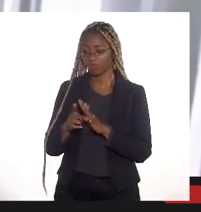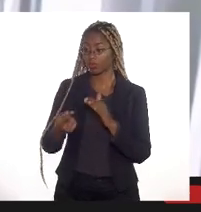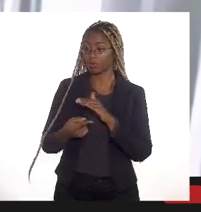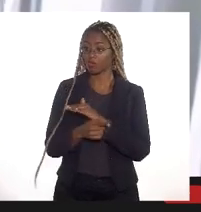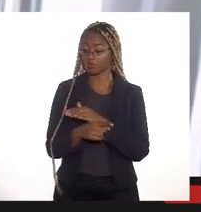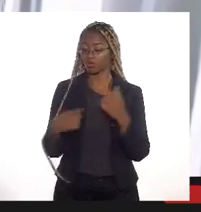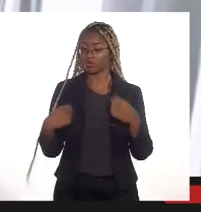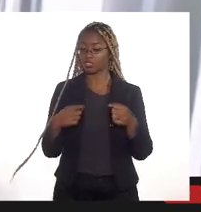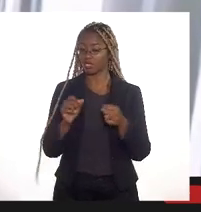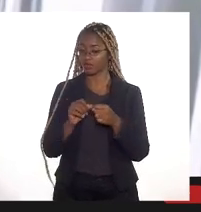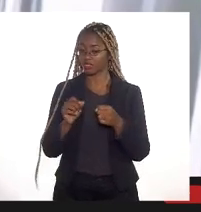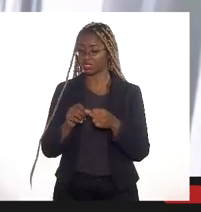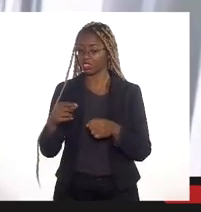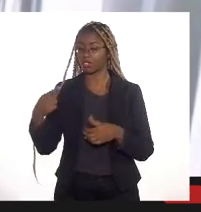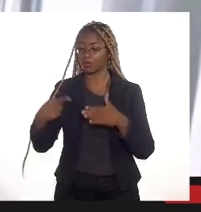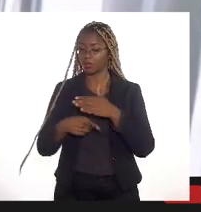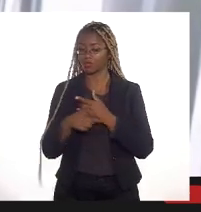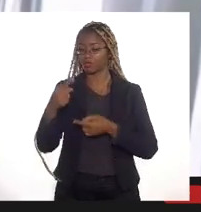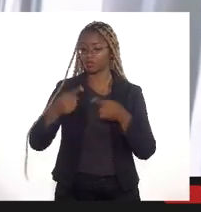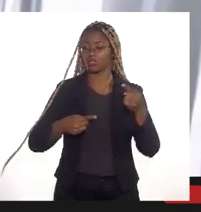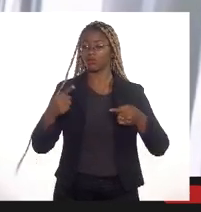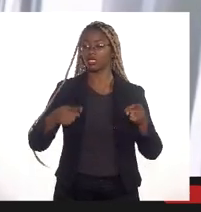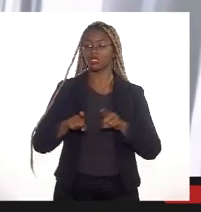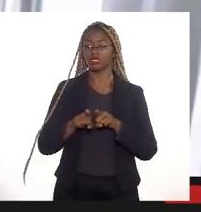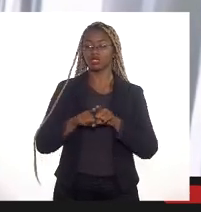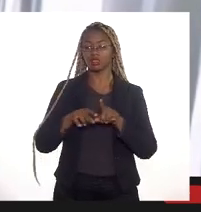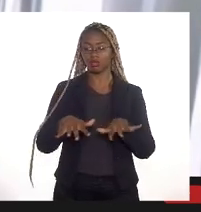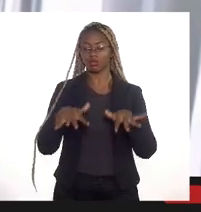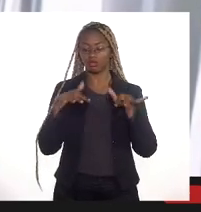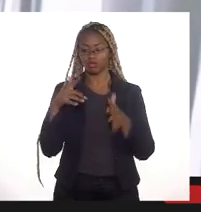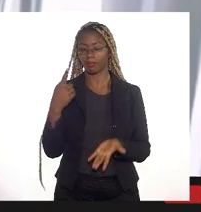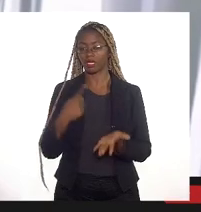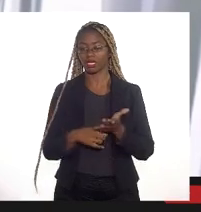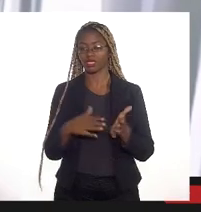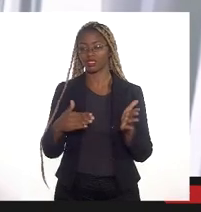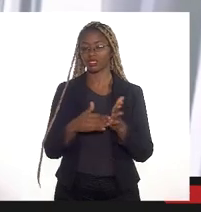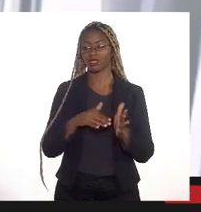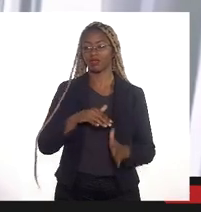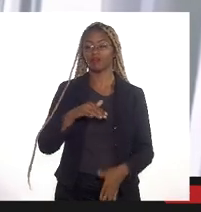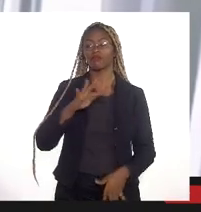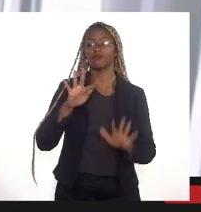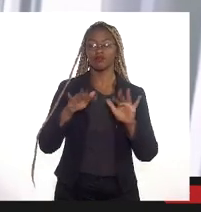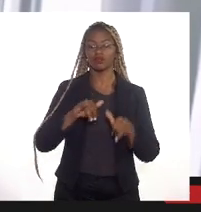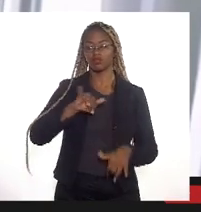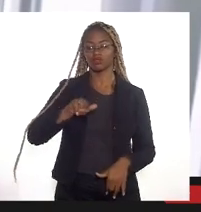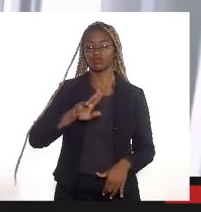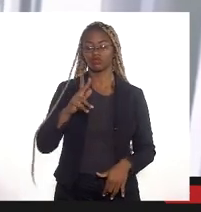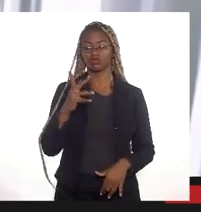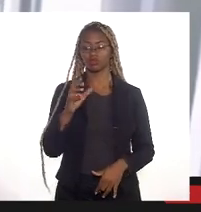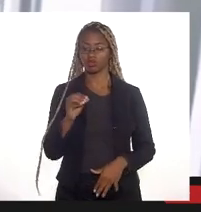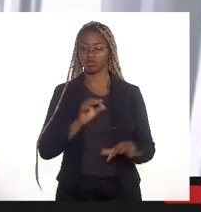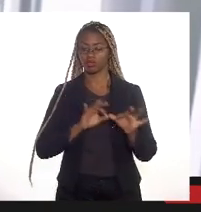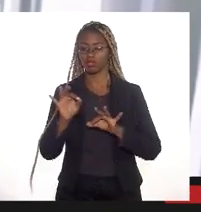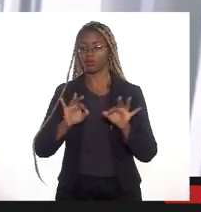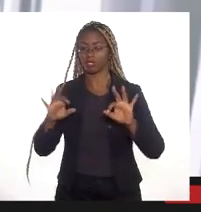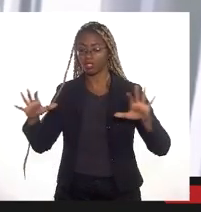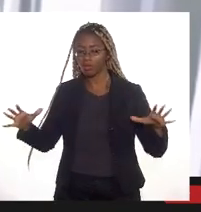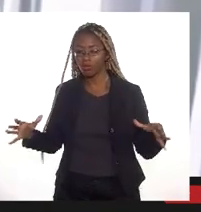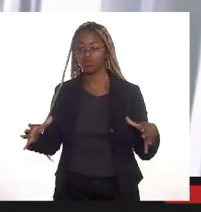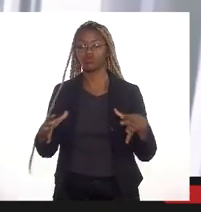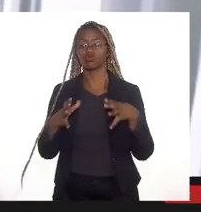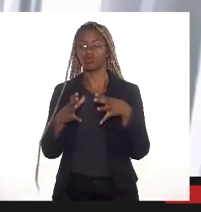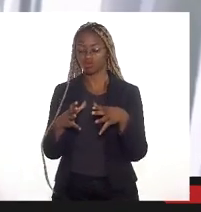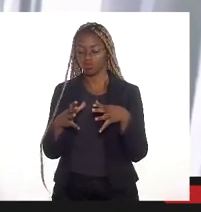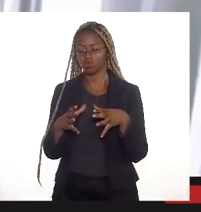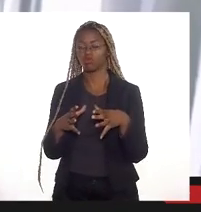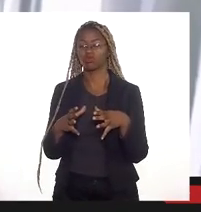enquanto a gente pode aprofundar inclusive esse debate nós temos uma audiência pública marcada até o final de junho e vamos construí-la em conjunto vamos construí